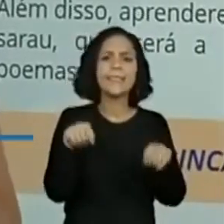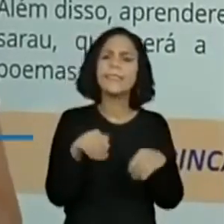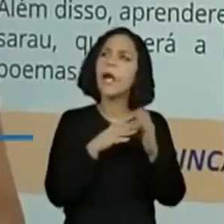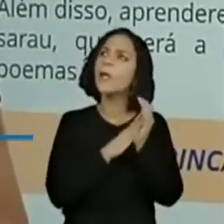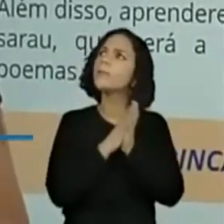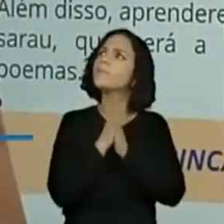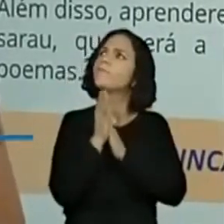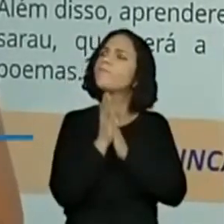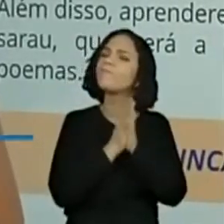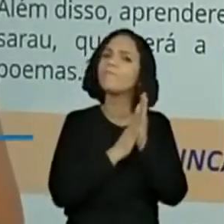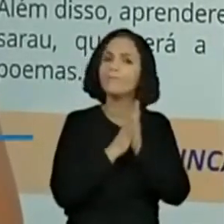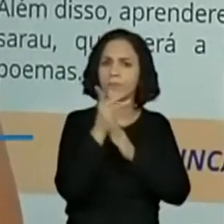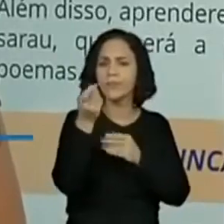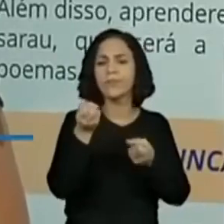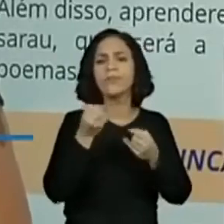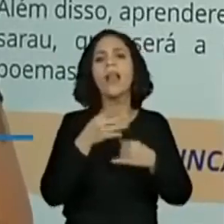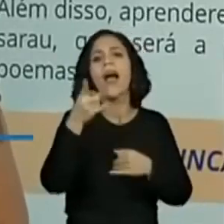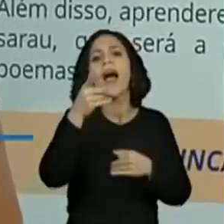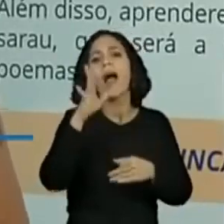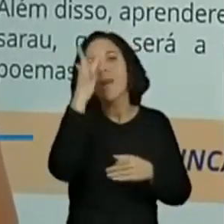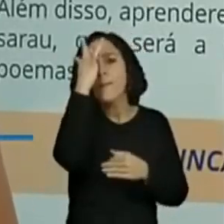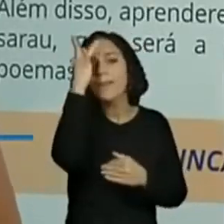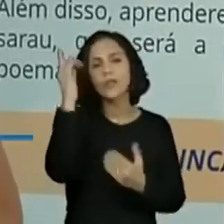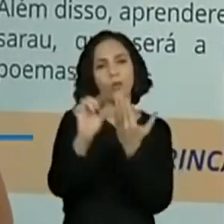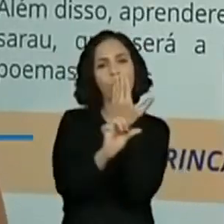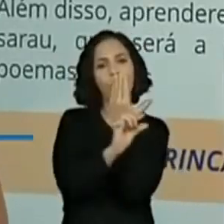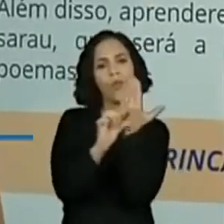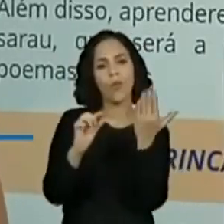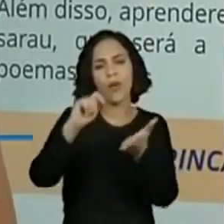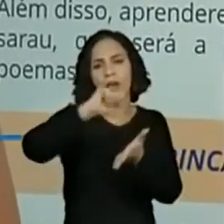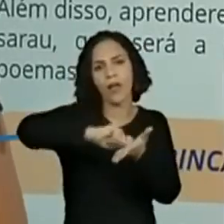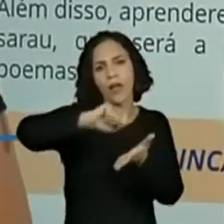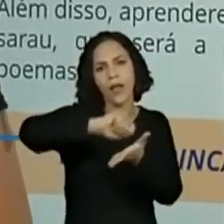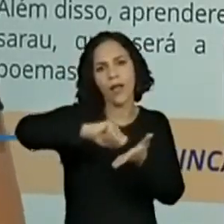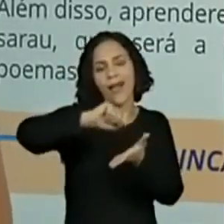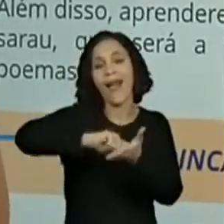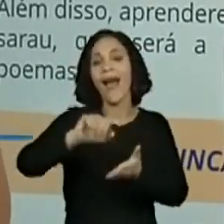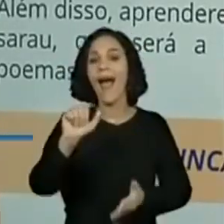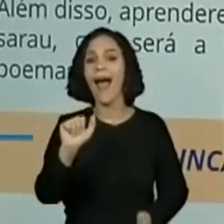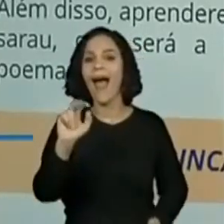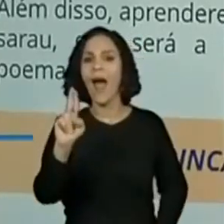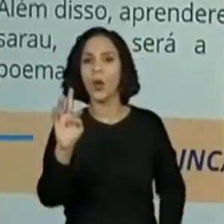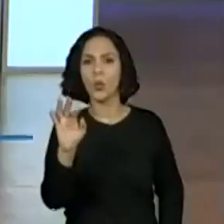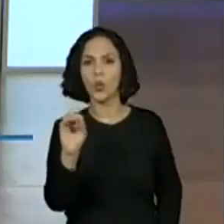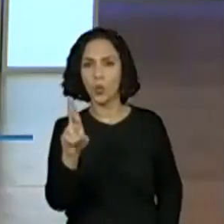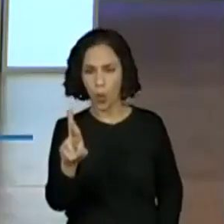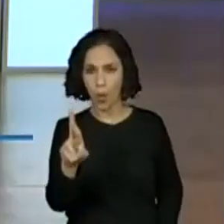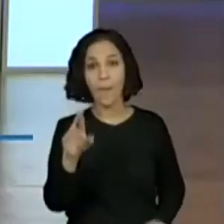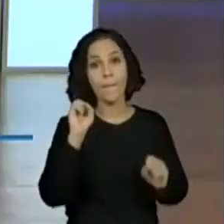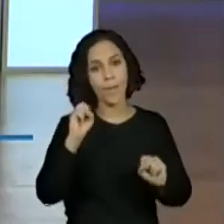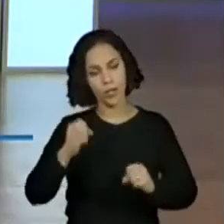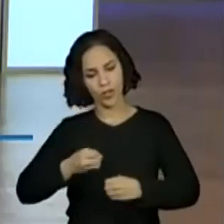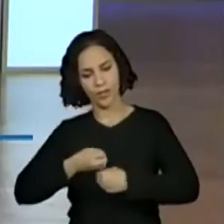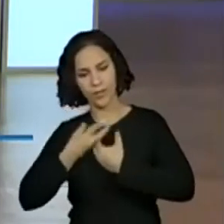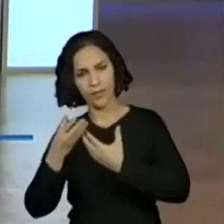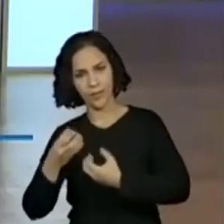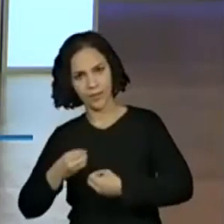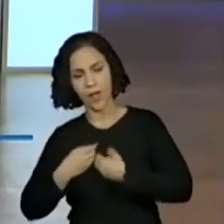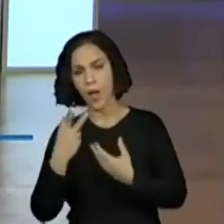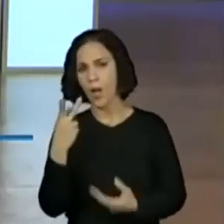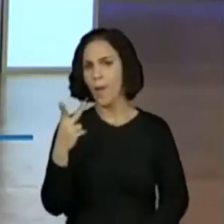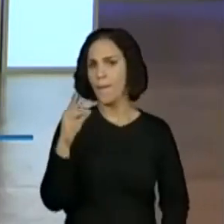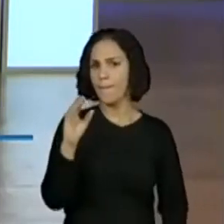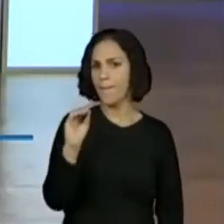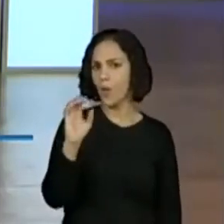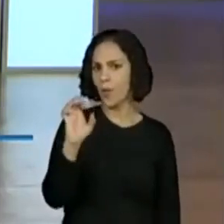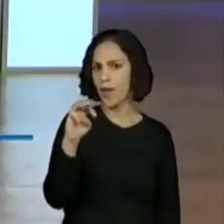dar alguns autores que vocês conhecem de poemas ou de poesias? Podem falar. Quero ouvir. Ó, quero